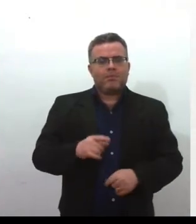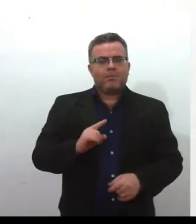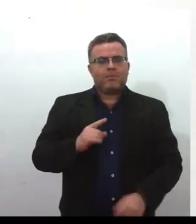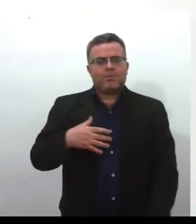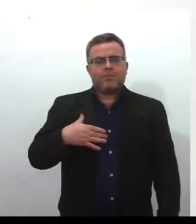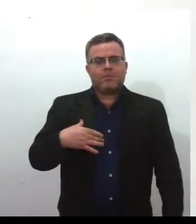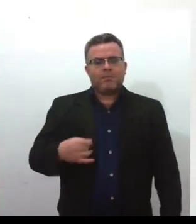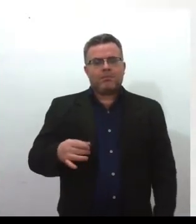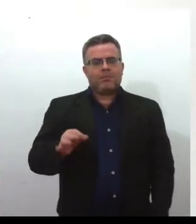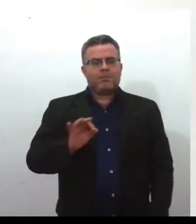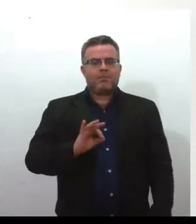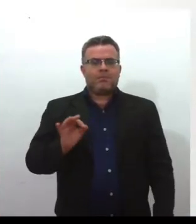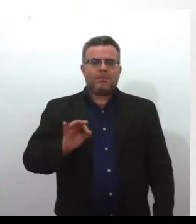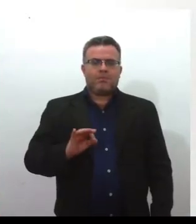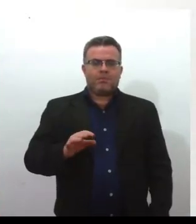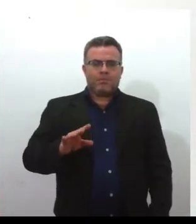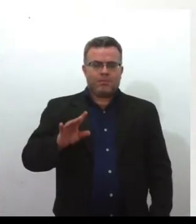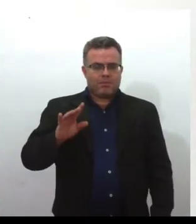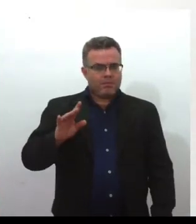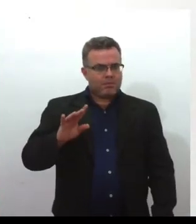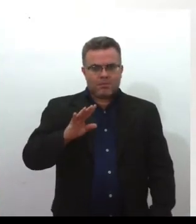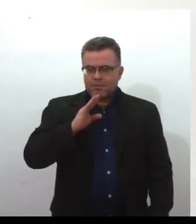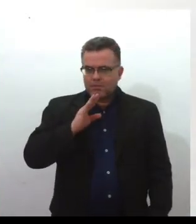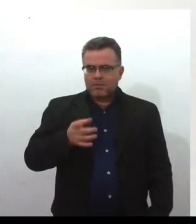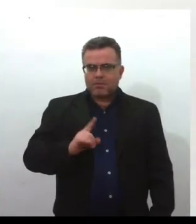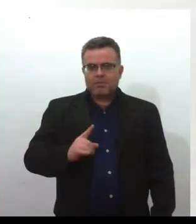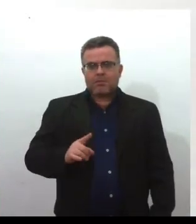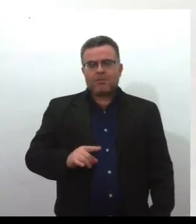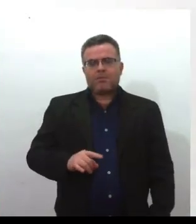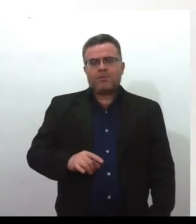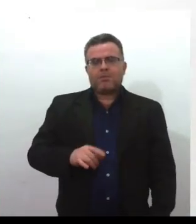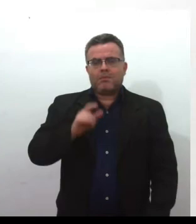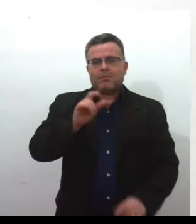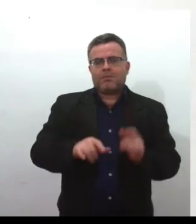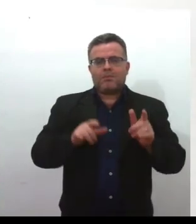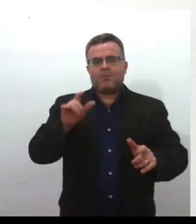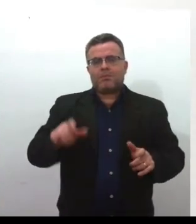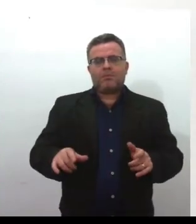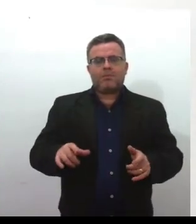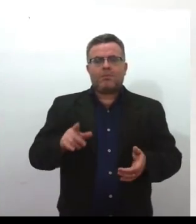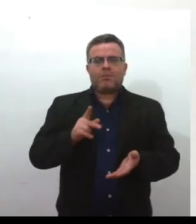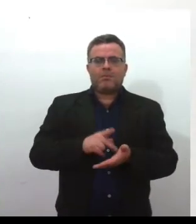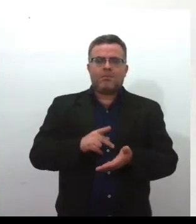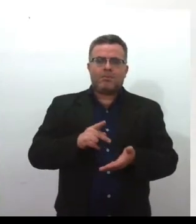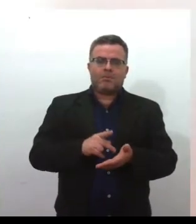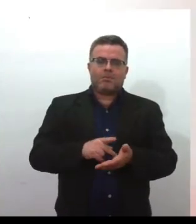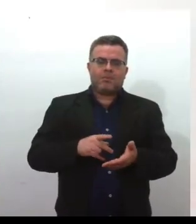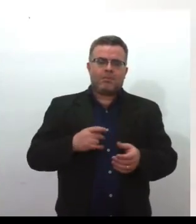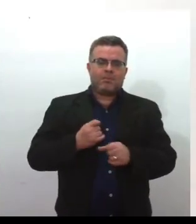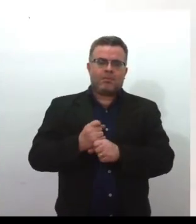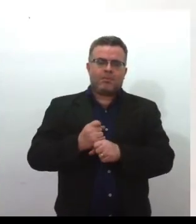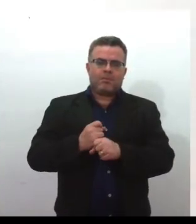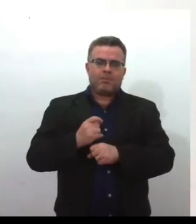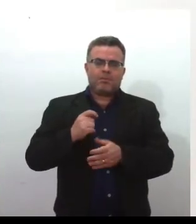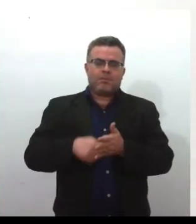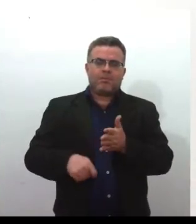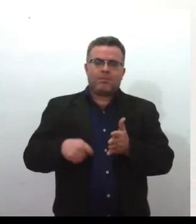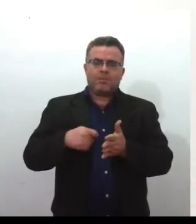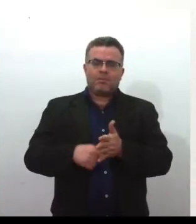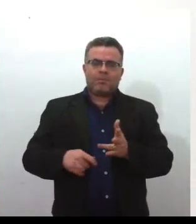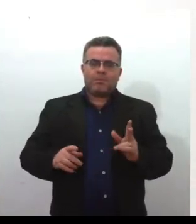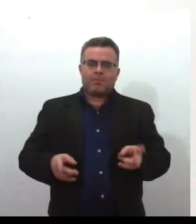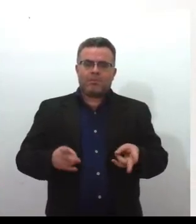não reconhecida de um homem branco, de uma oligarquia, e muito se diz que o pai dela não existiu, que era uma invenção,